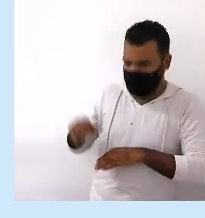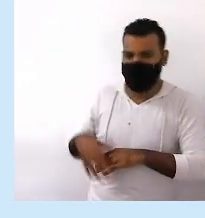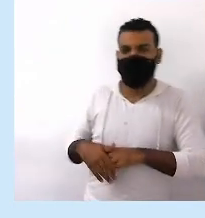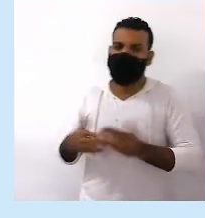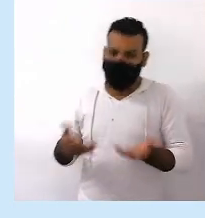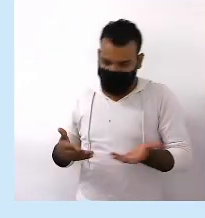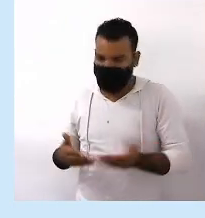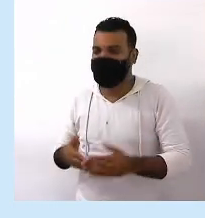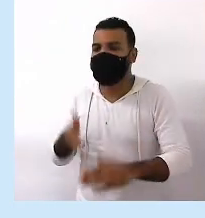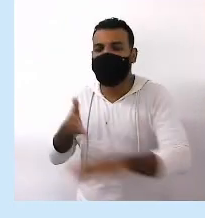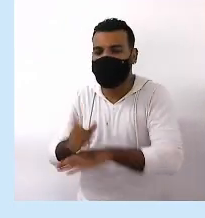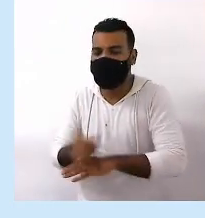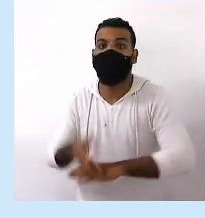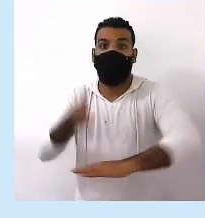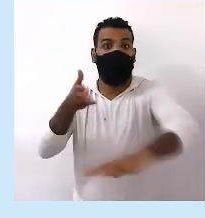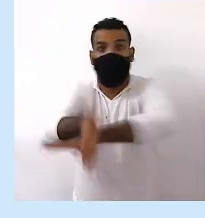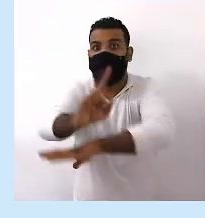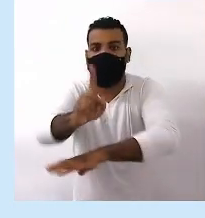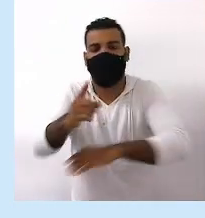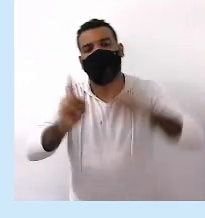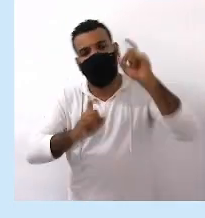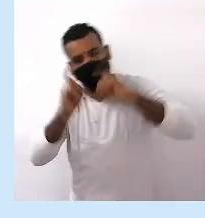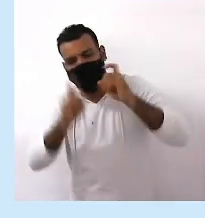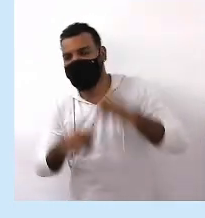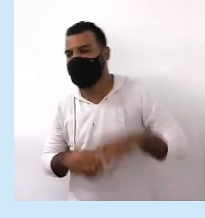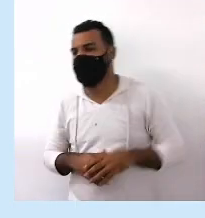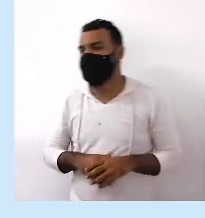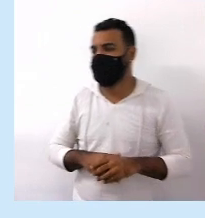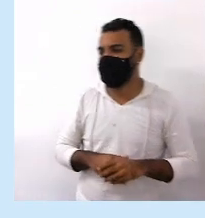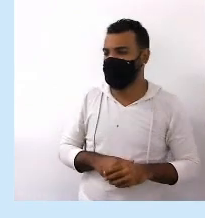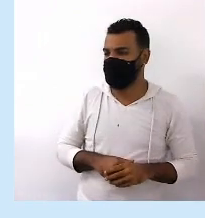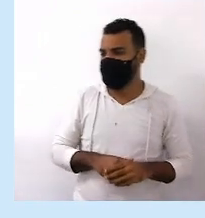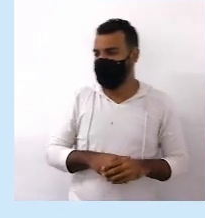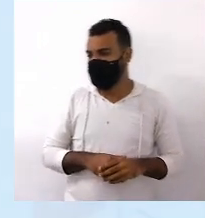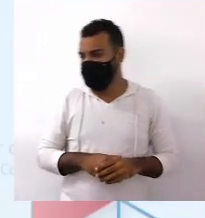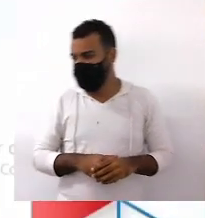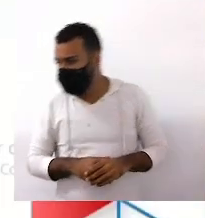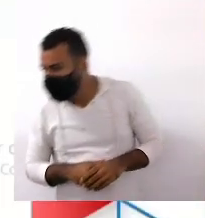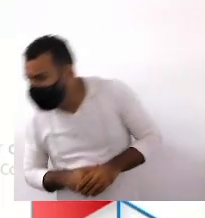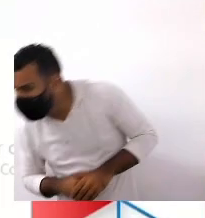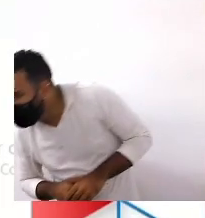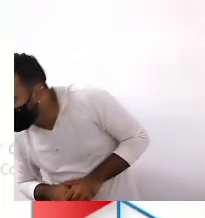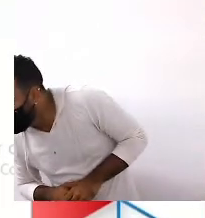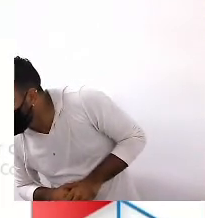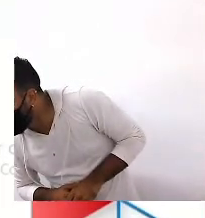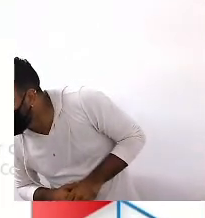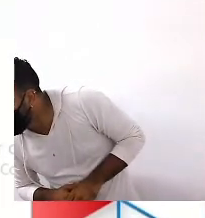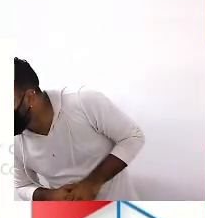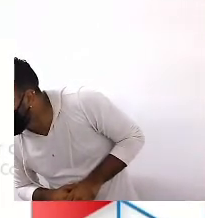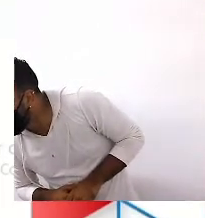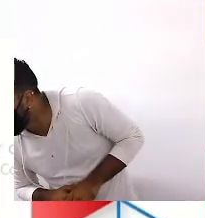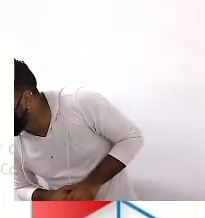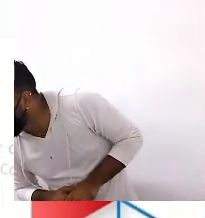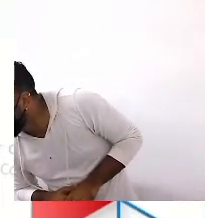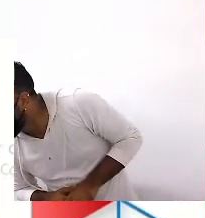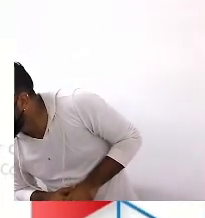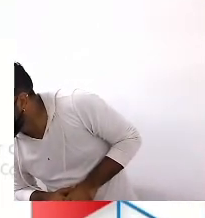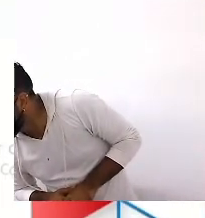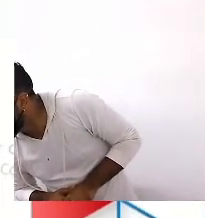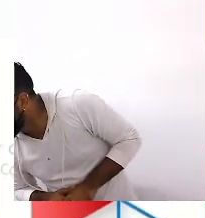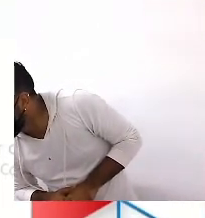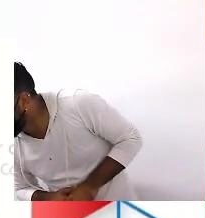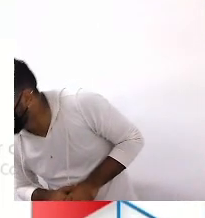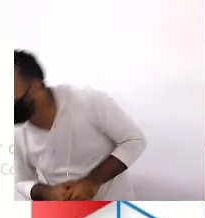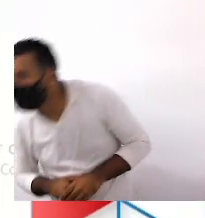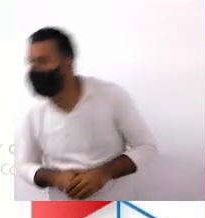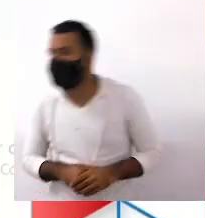jeito São textos Que dão normas Ok Atenção Palavra aí Chama a atenção de vocês Presta atenção